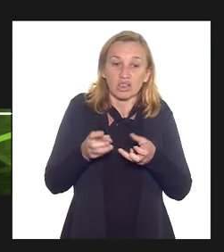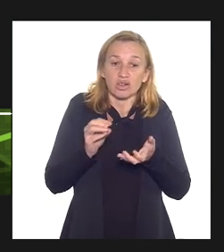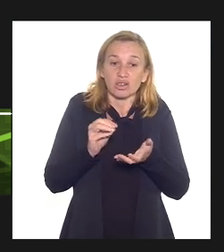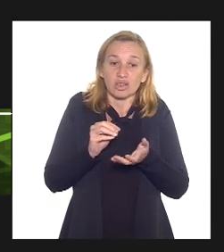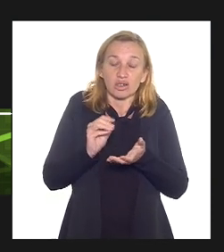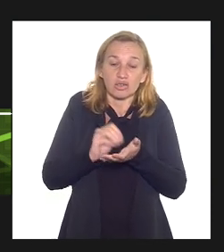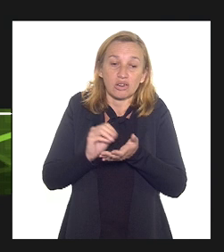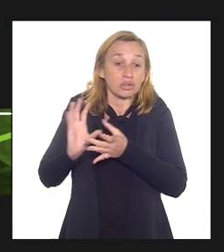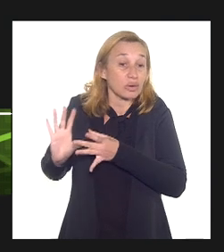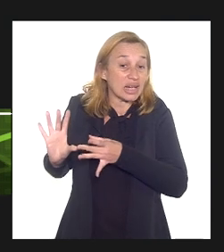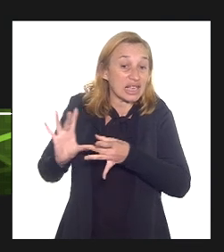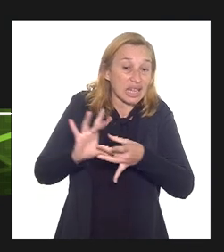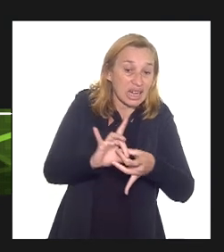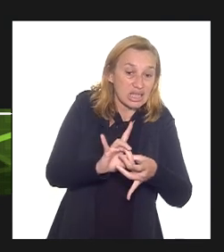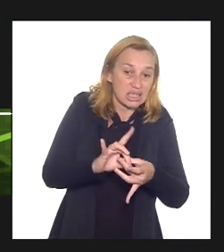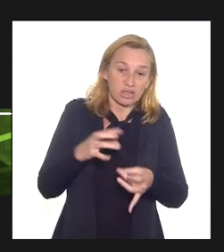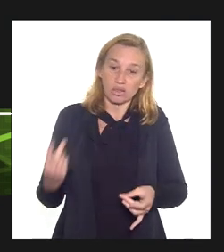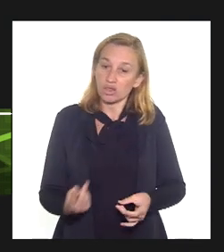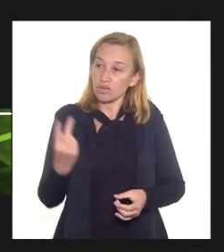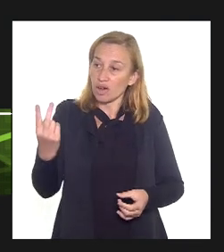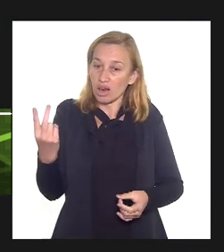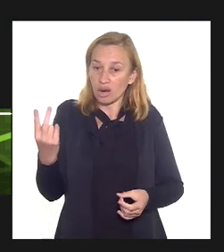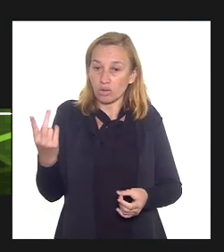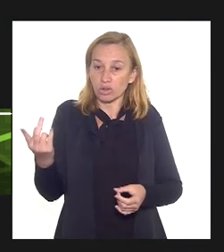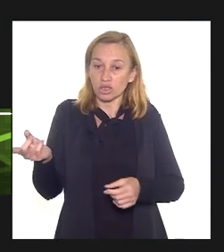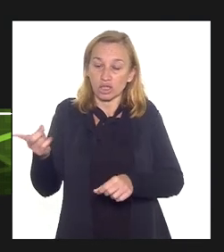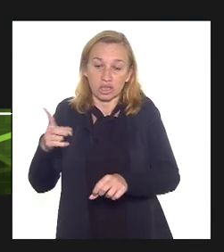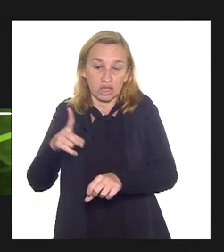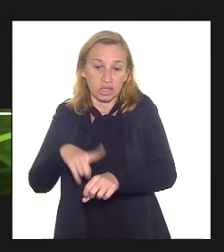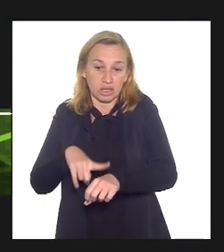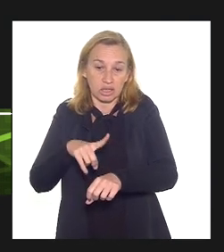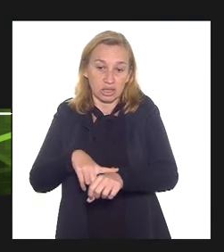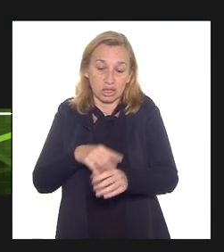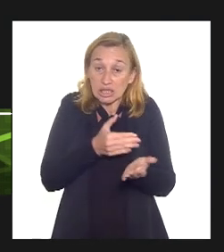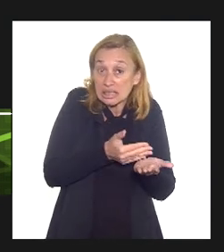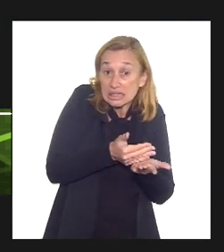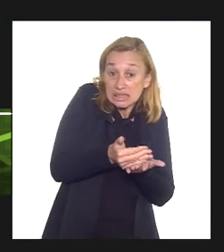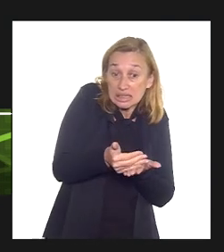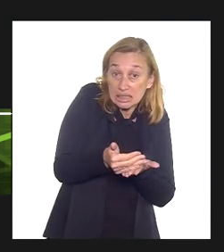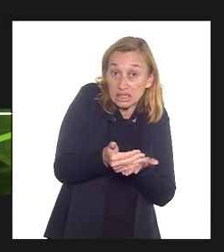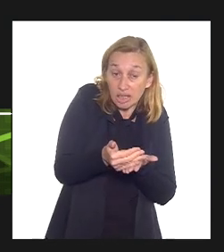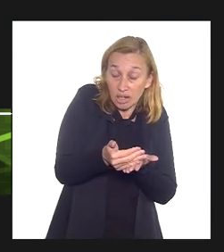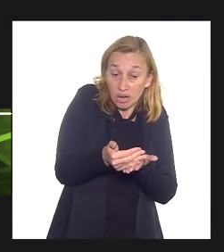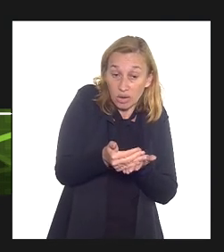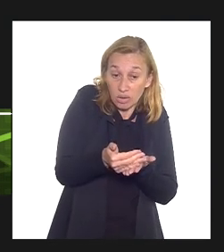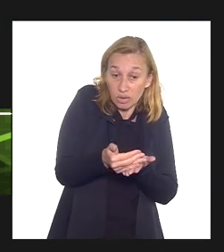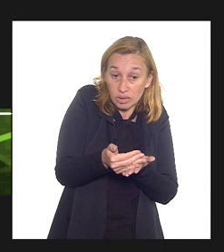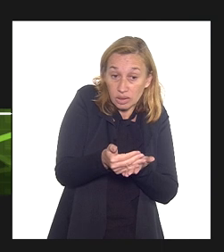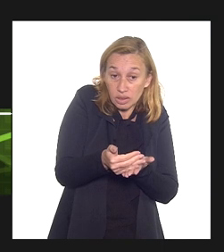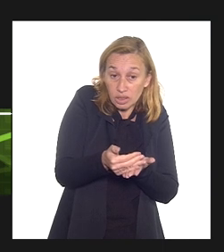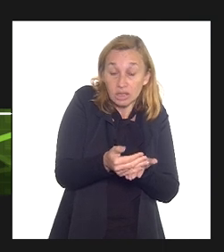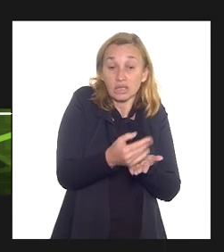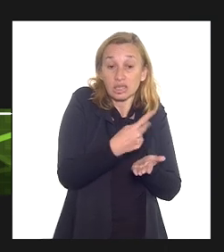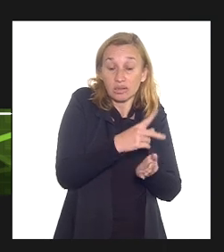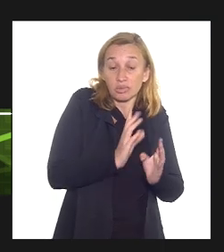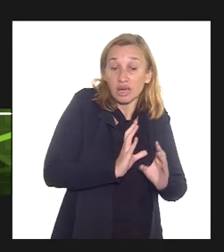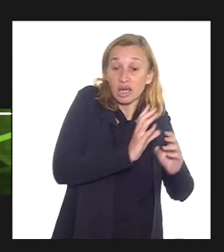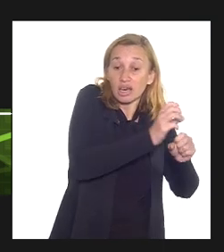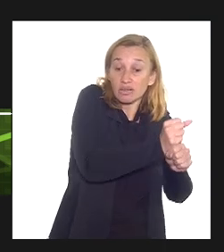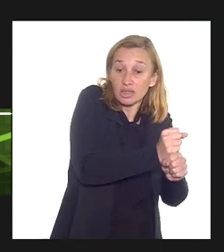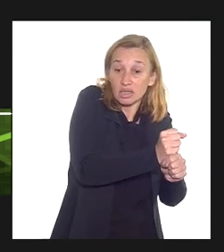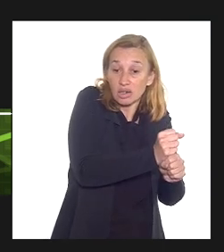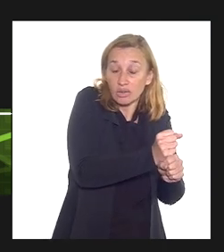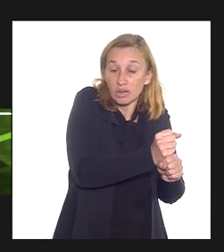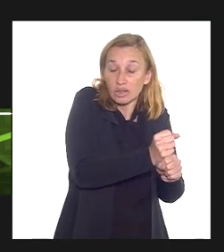entre valores de provisão inicialmente quantificados e as suas revisões é